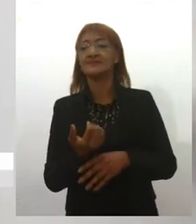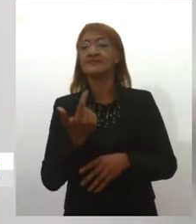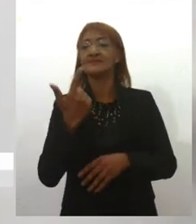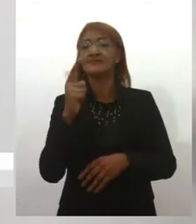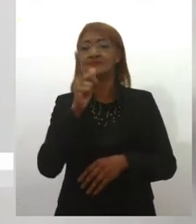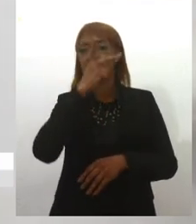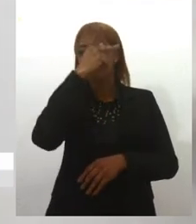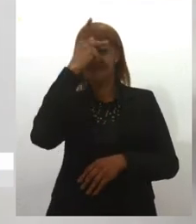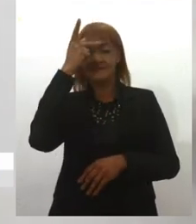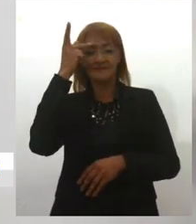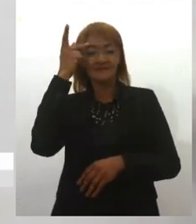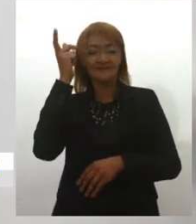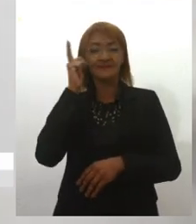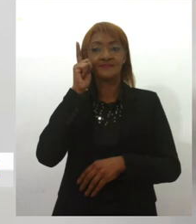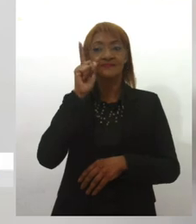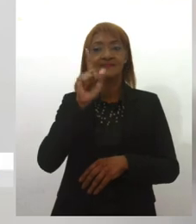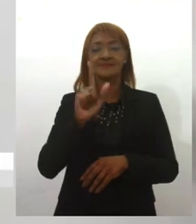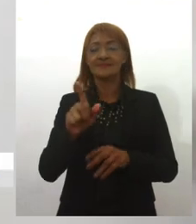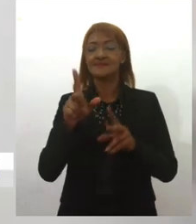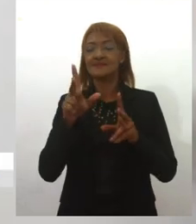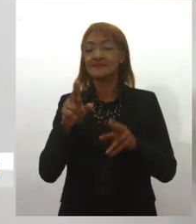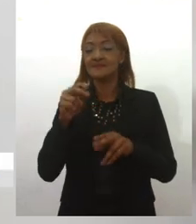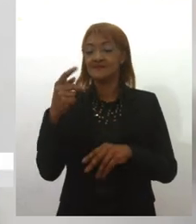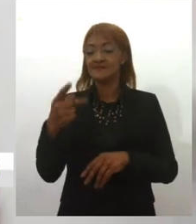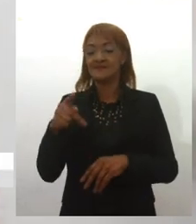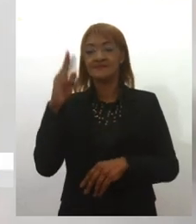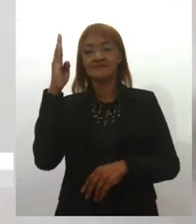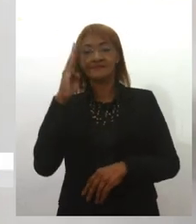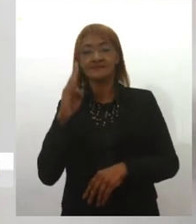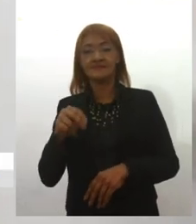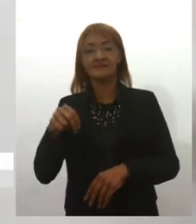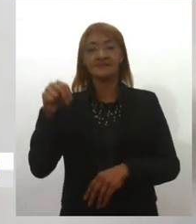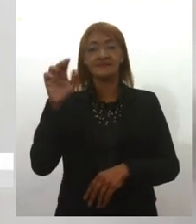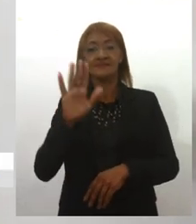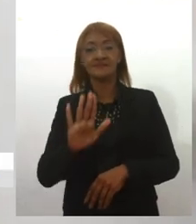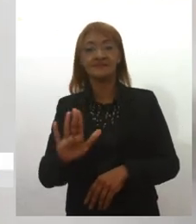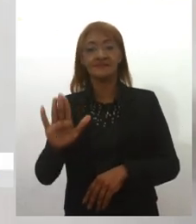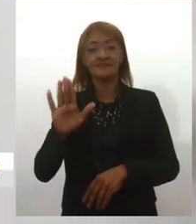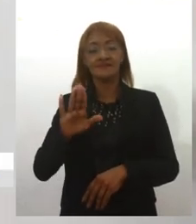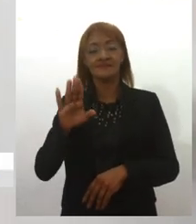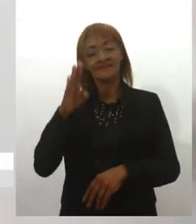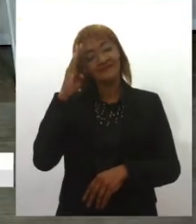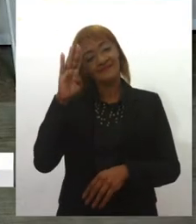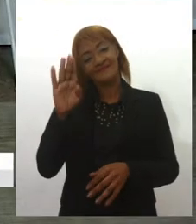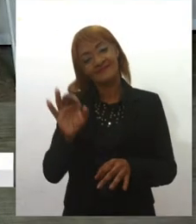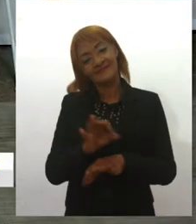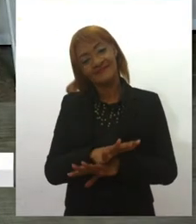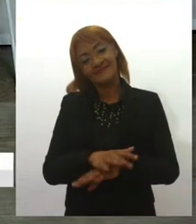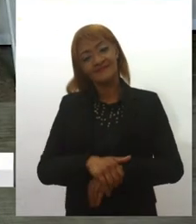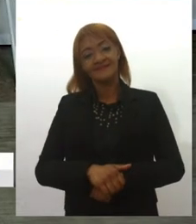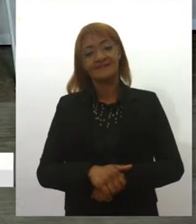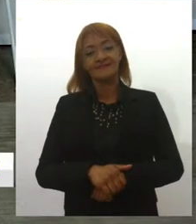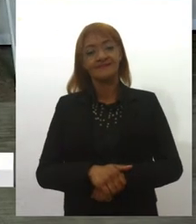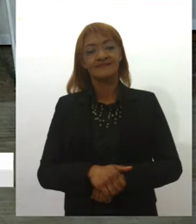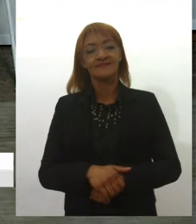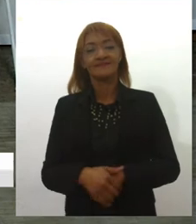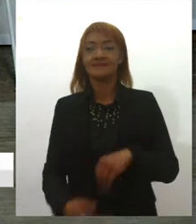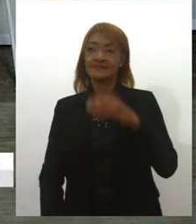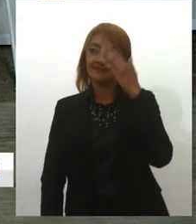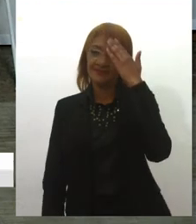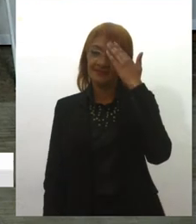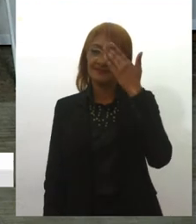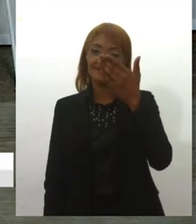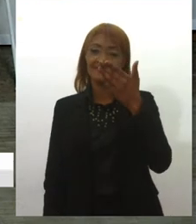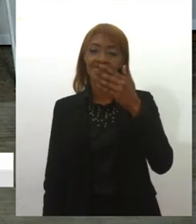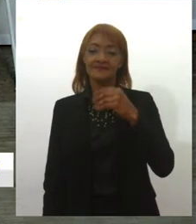bolsas marriquim aqui no Brasil, no Nordeste principalmente, e é isso. Obrigada, obrigada,